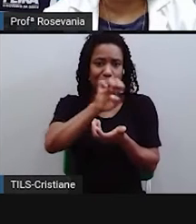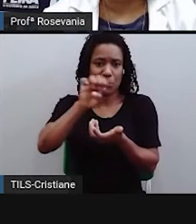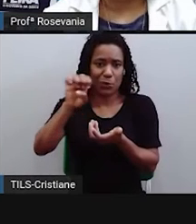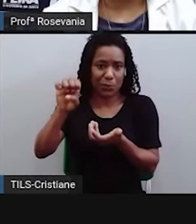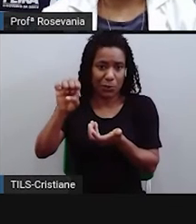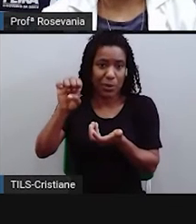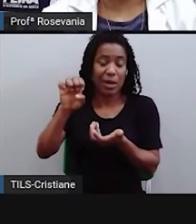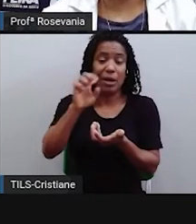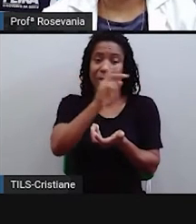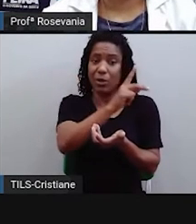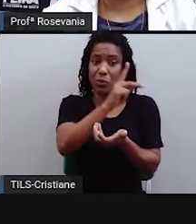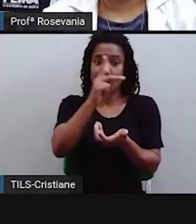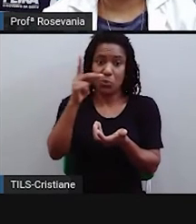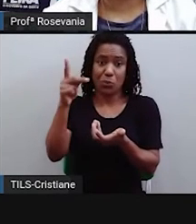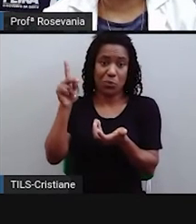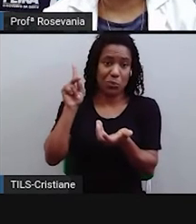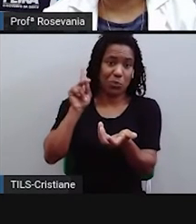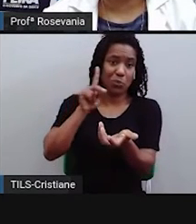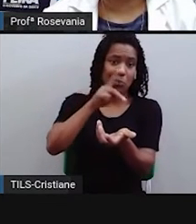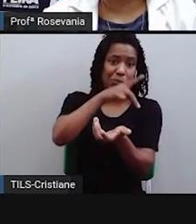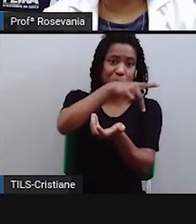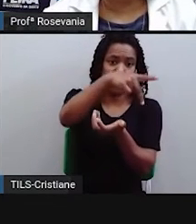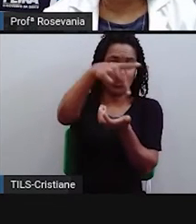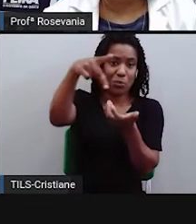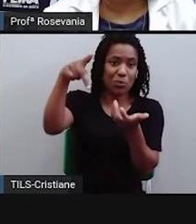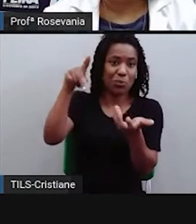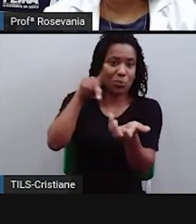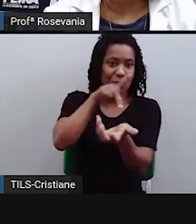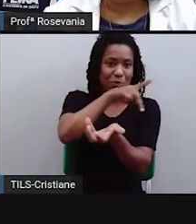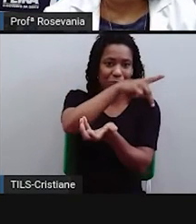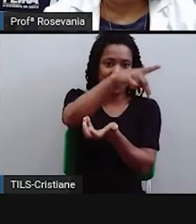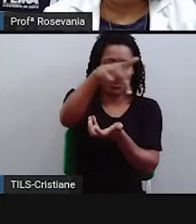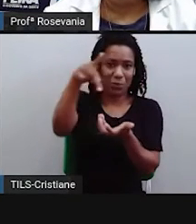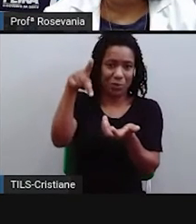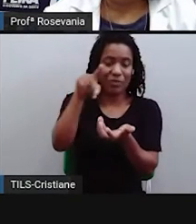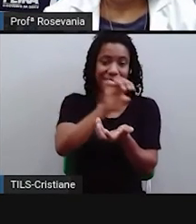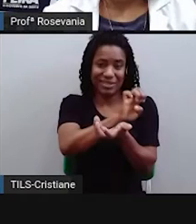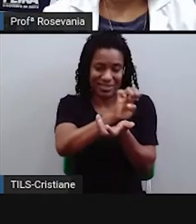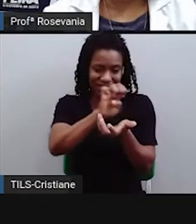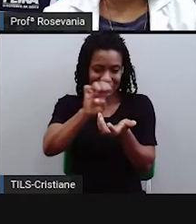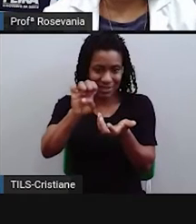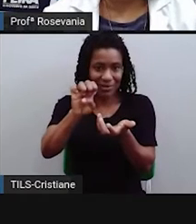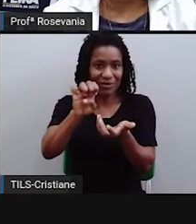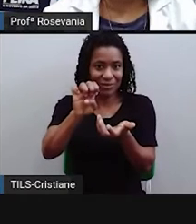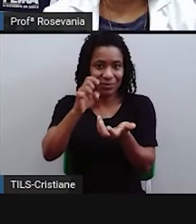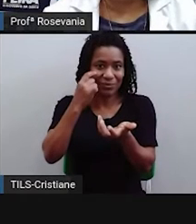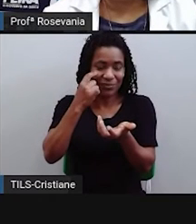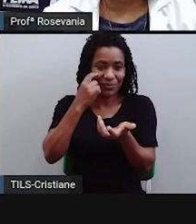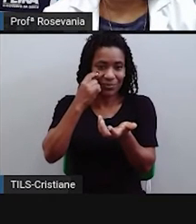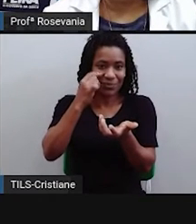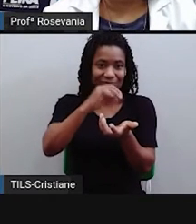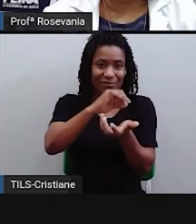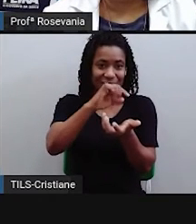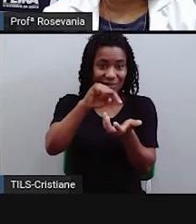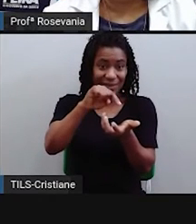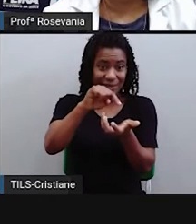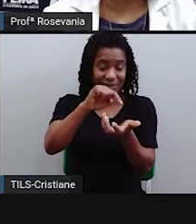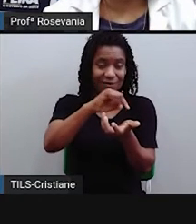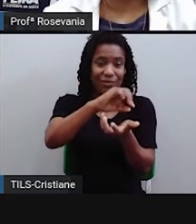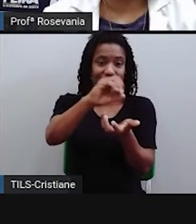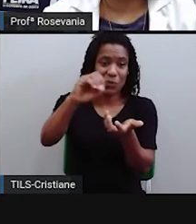eu estou dizendo? Que elas começam no zero aqui na linha do Equador e eu vou do zero ao 90